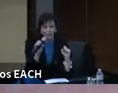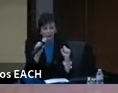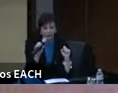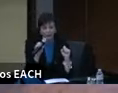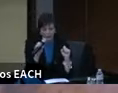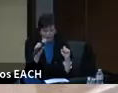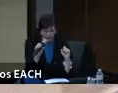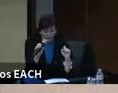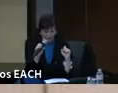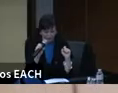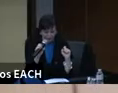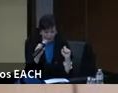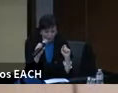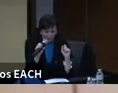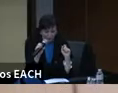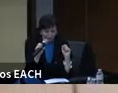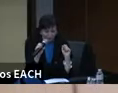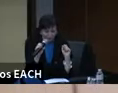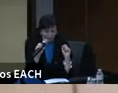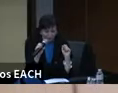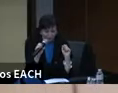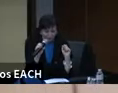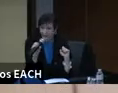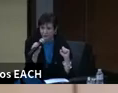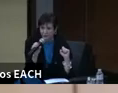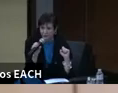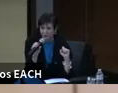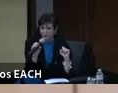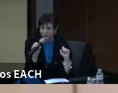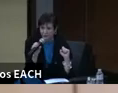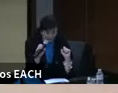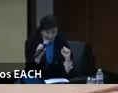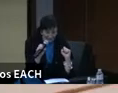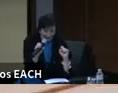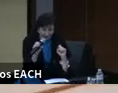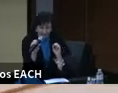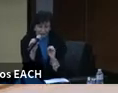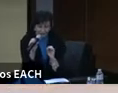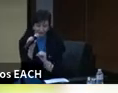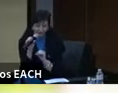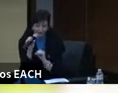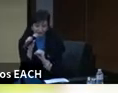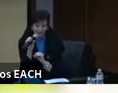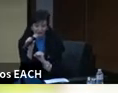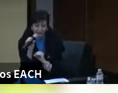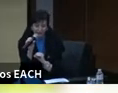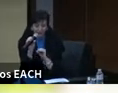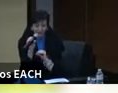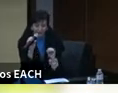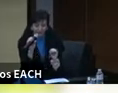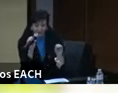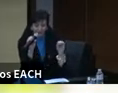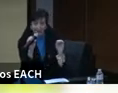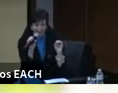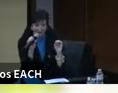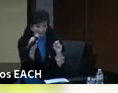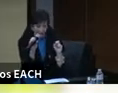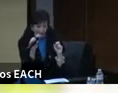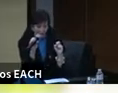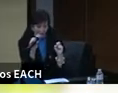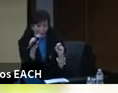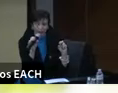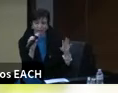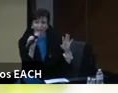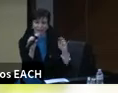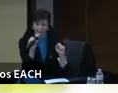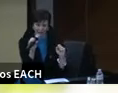das incursões digitais, como fonte de divertimento. As mídias sociais, por exemplo, também nos tiram do estresse do